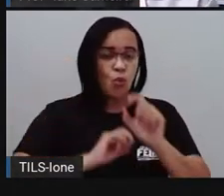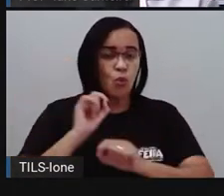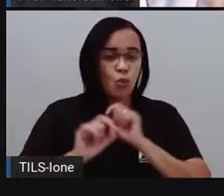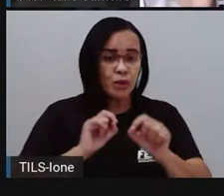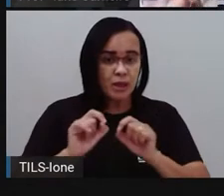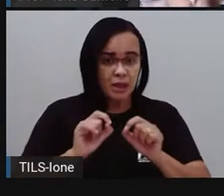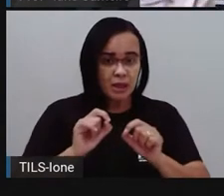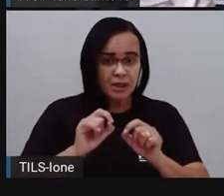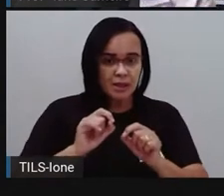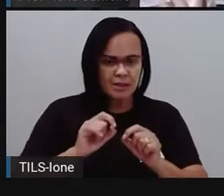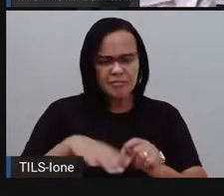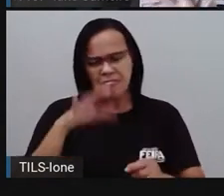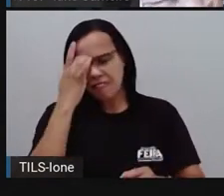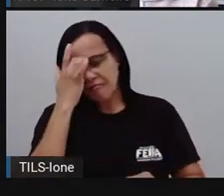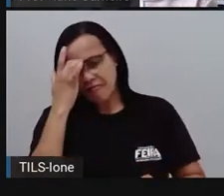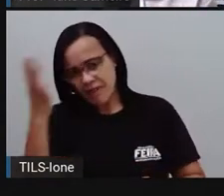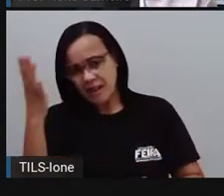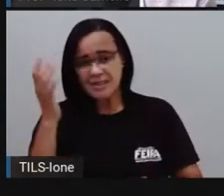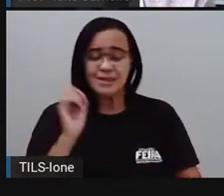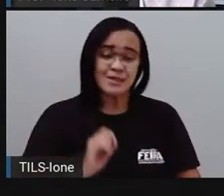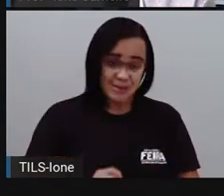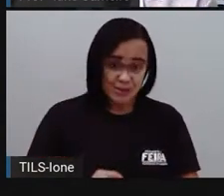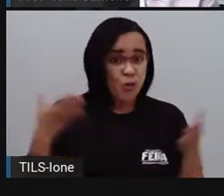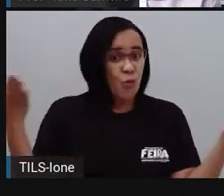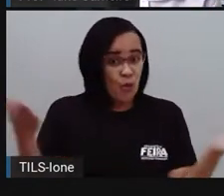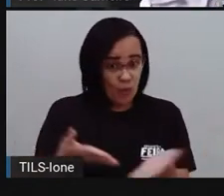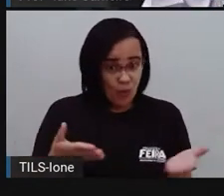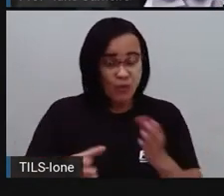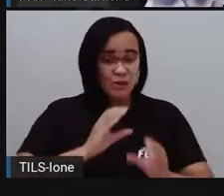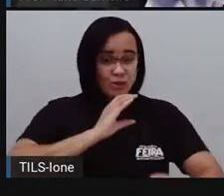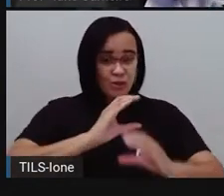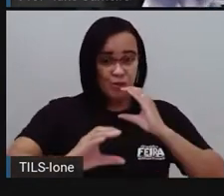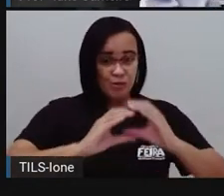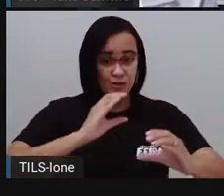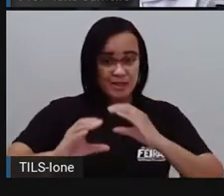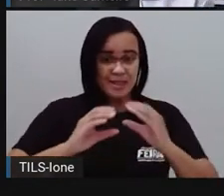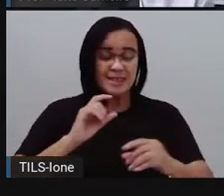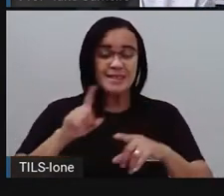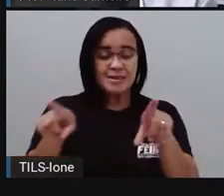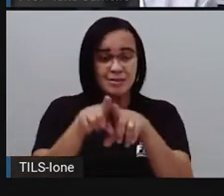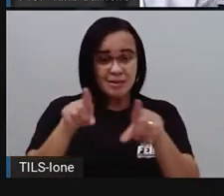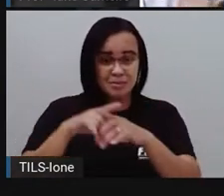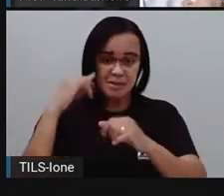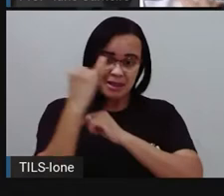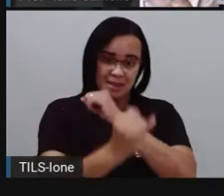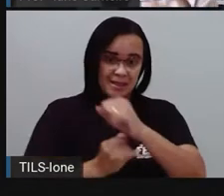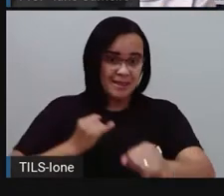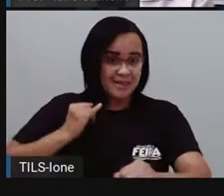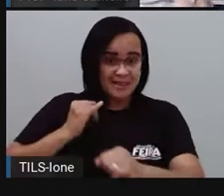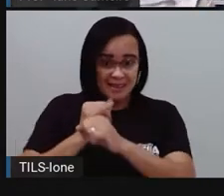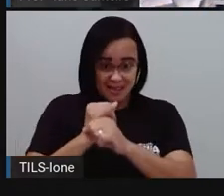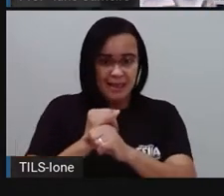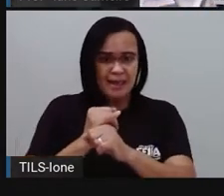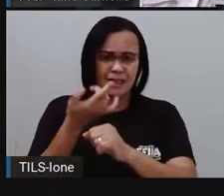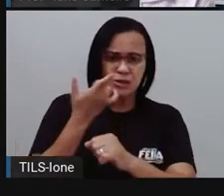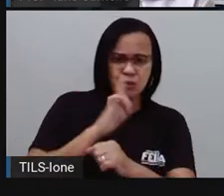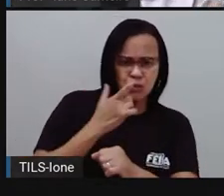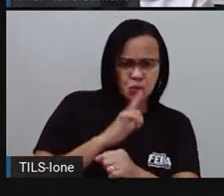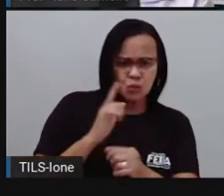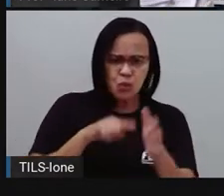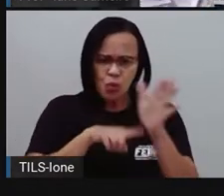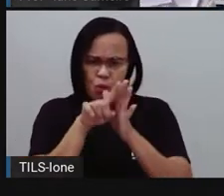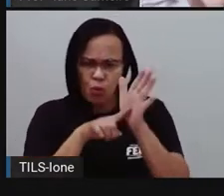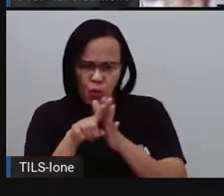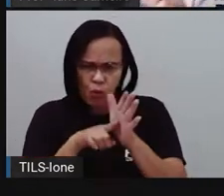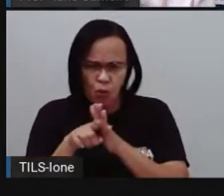a facilidade, na verdade, que nós temos hoje, né? De usarmos a internet, né? Então, hoje a gente consegue fazer pesquisas